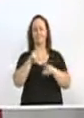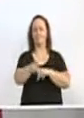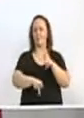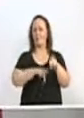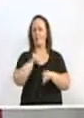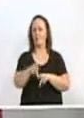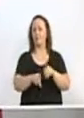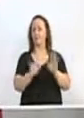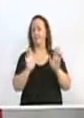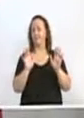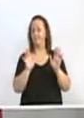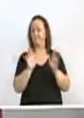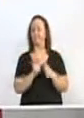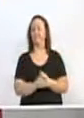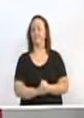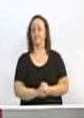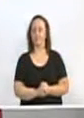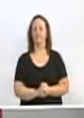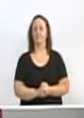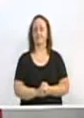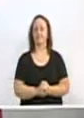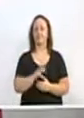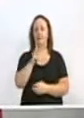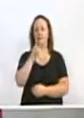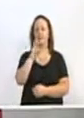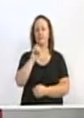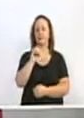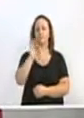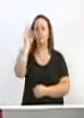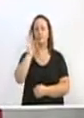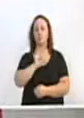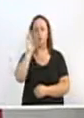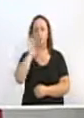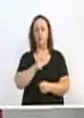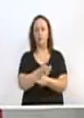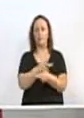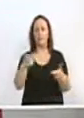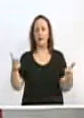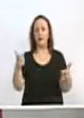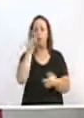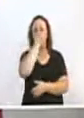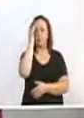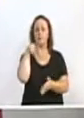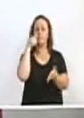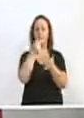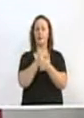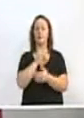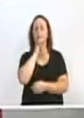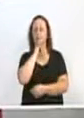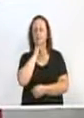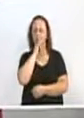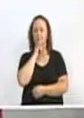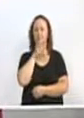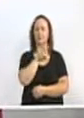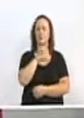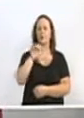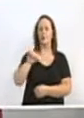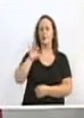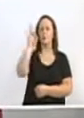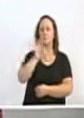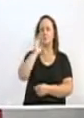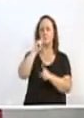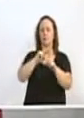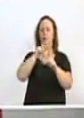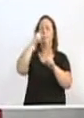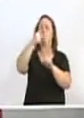implementou aqui no município de Blumenau. Foram os 300% na maioria do IPTU, foram 59,5% na taxa do lixo, foram os outros aumentos